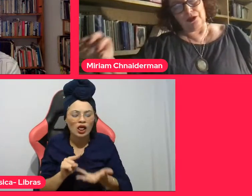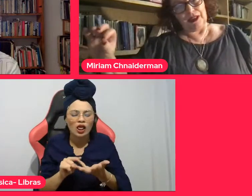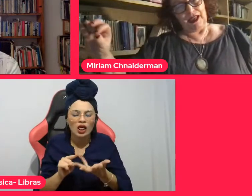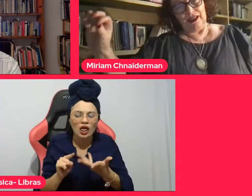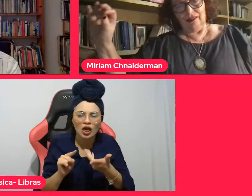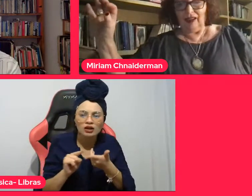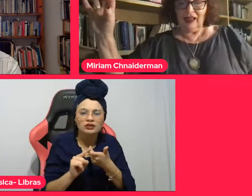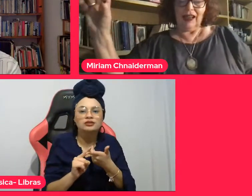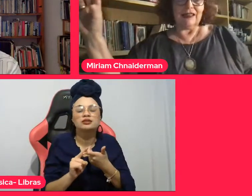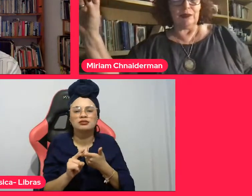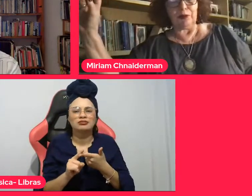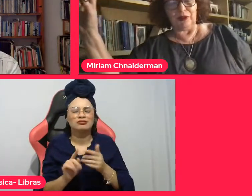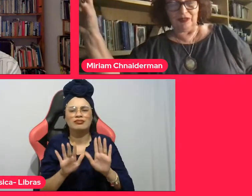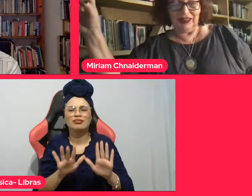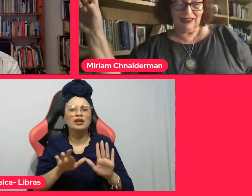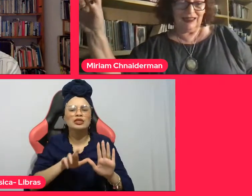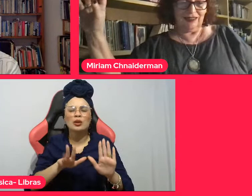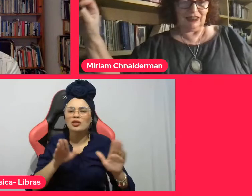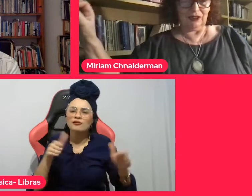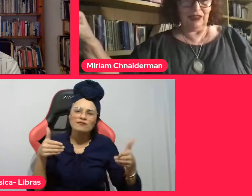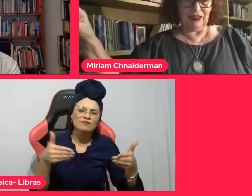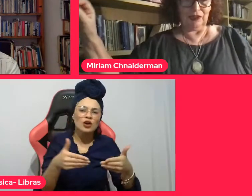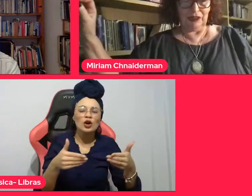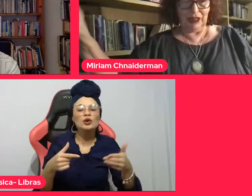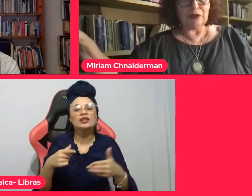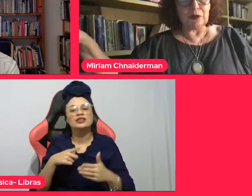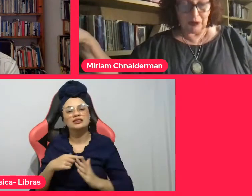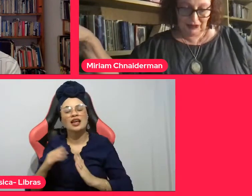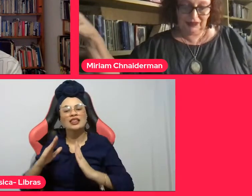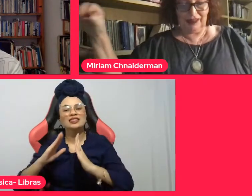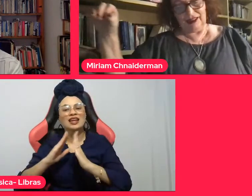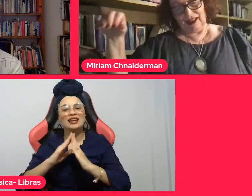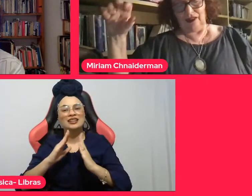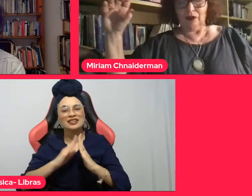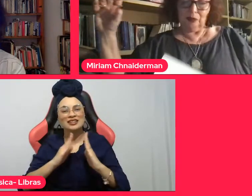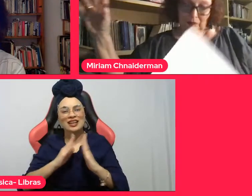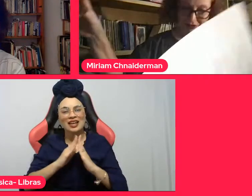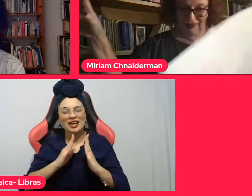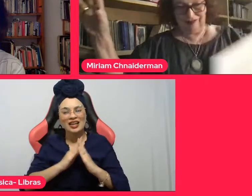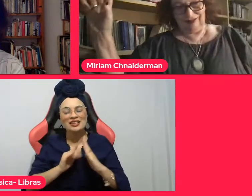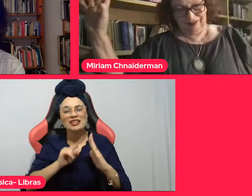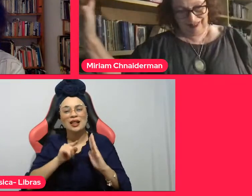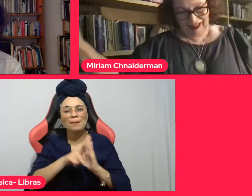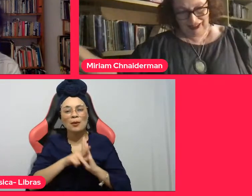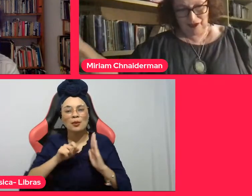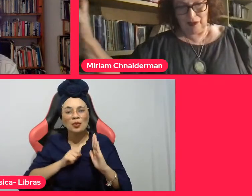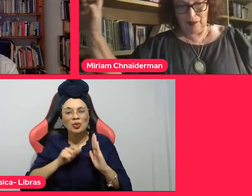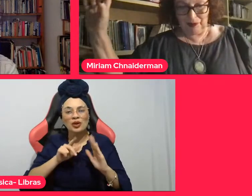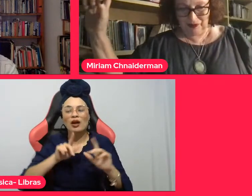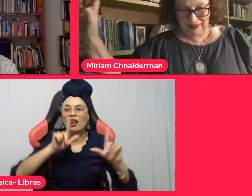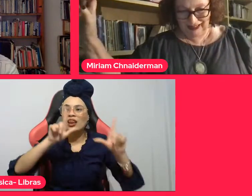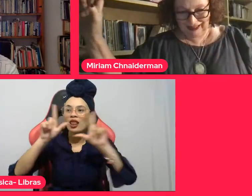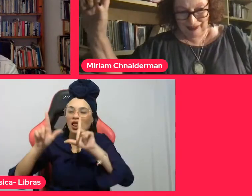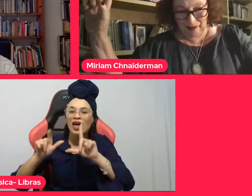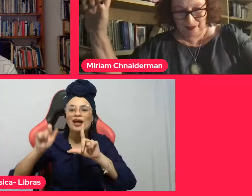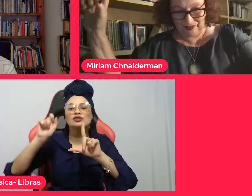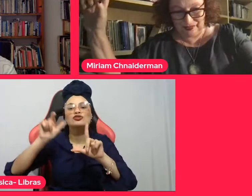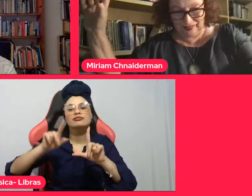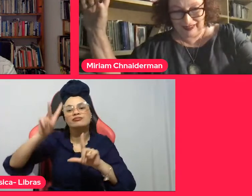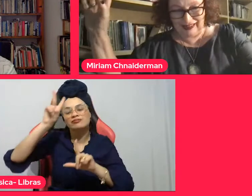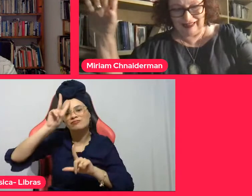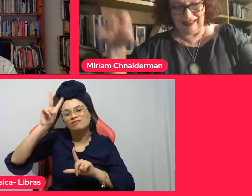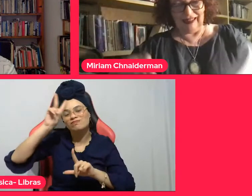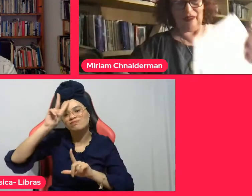a isso, tem a Casa Portuguesa com Azulejos Azuis e tem o Museu da Língua Portuguesa.